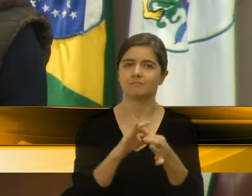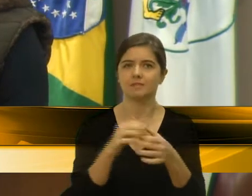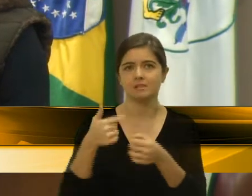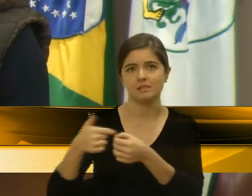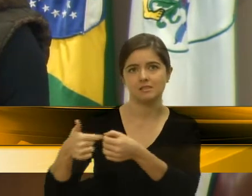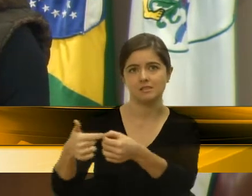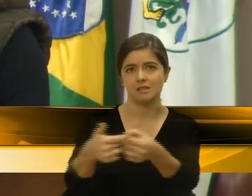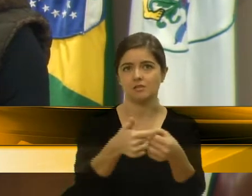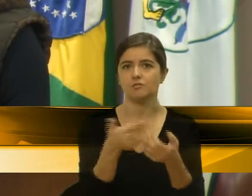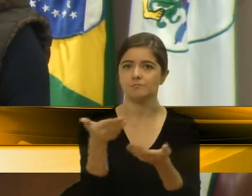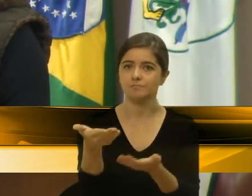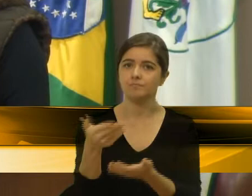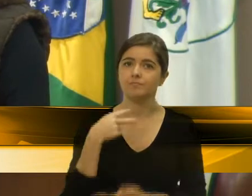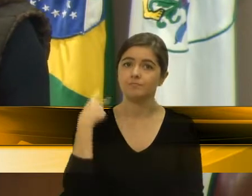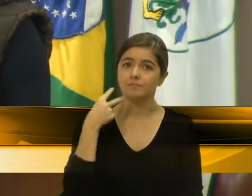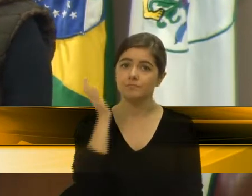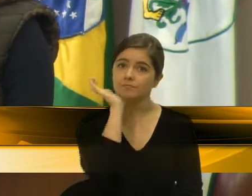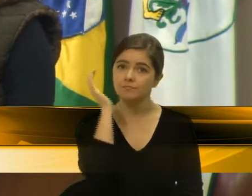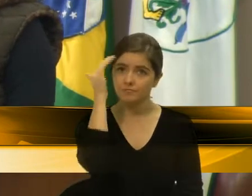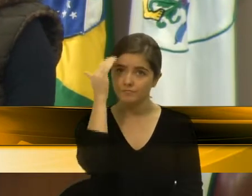Seu à parte, vereador Felipe.